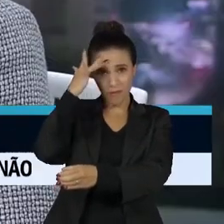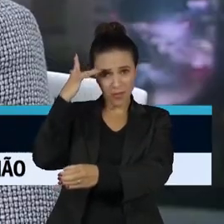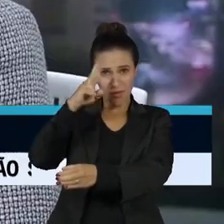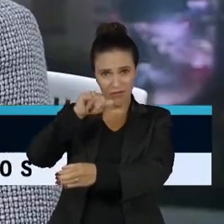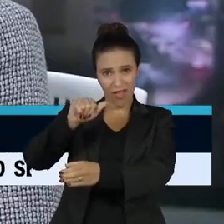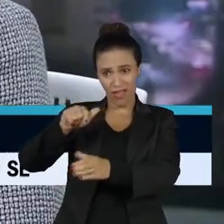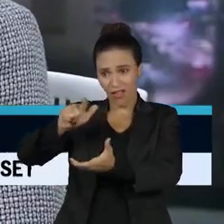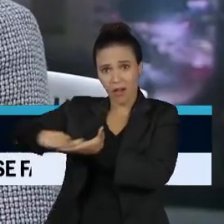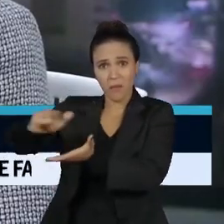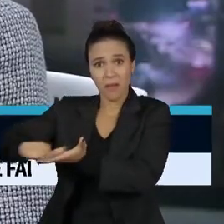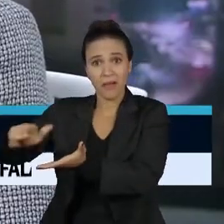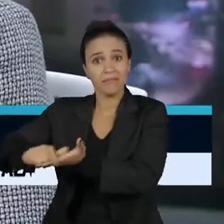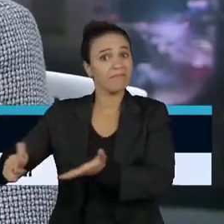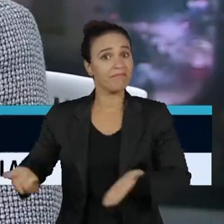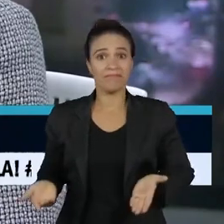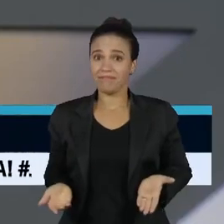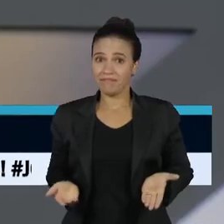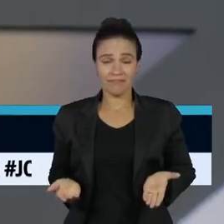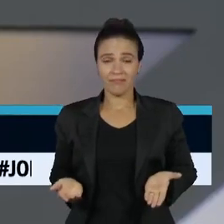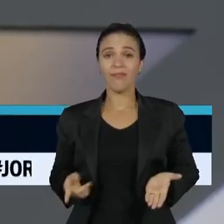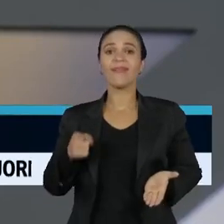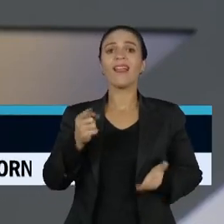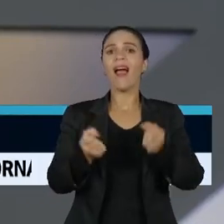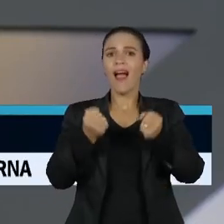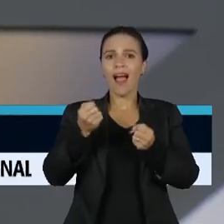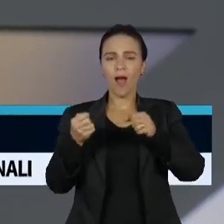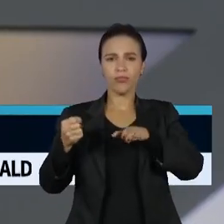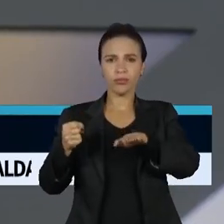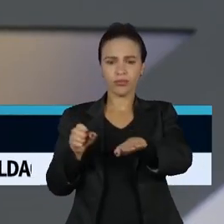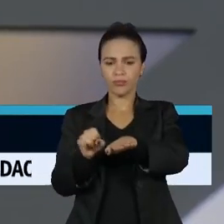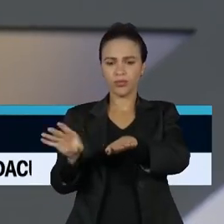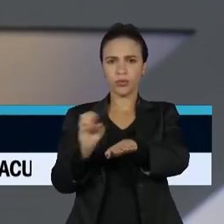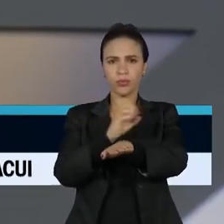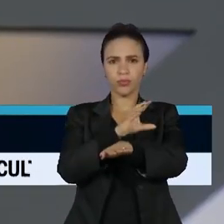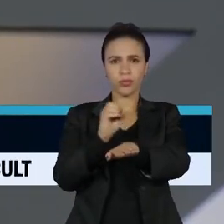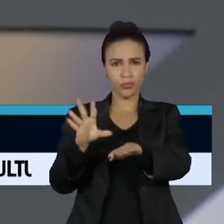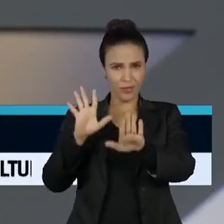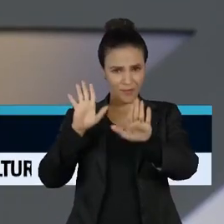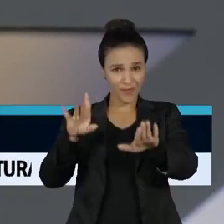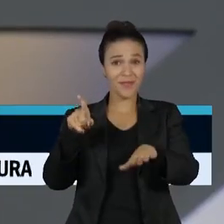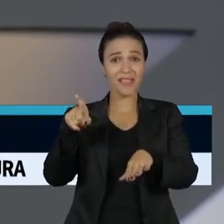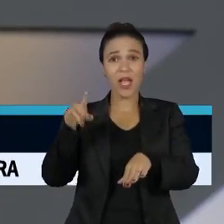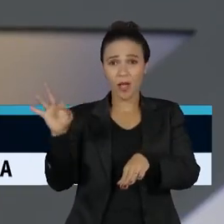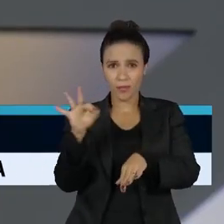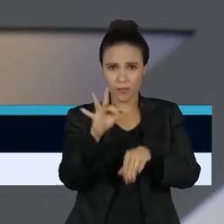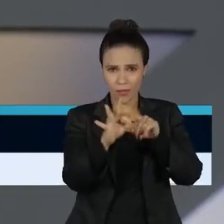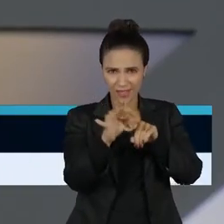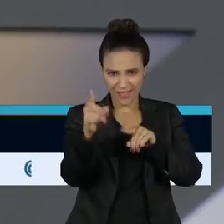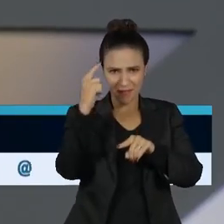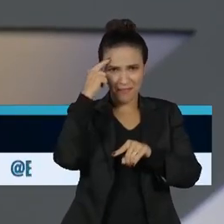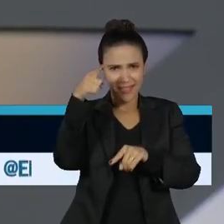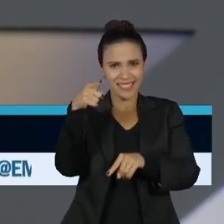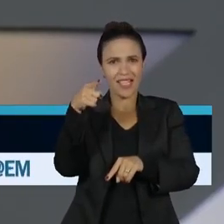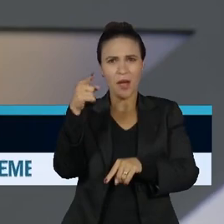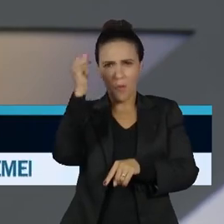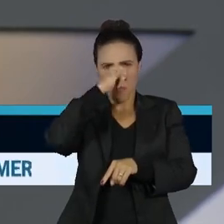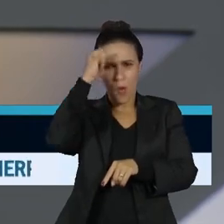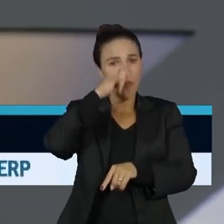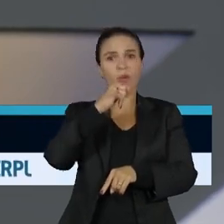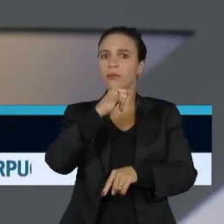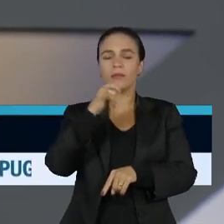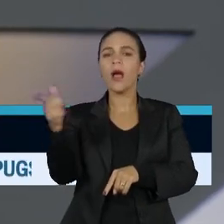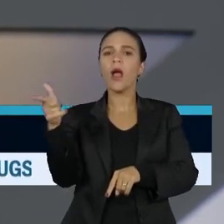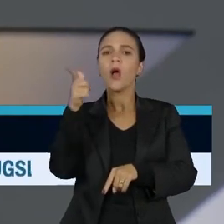O fumacê, o mosquito não é bobo, ele desenvolve resistência ao antibiótico, aos